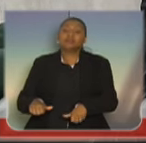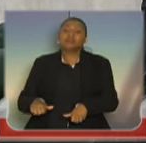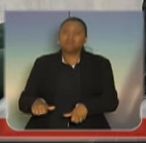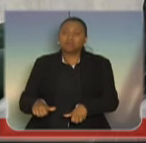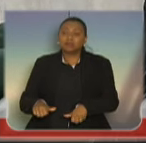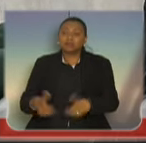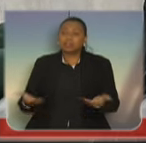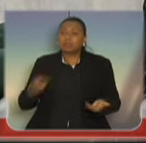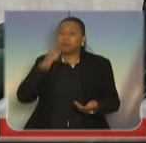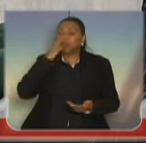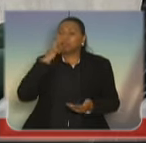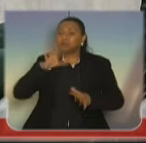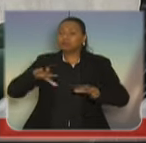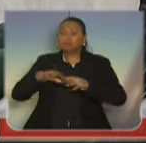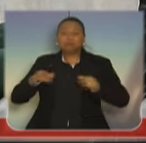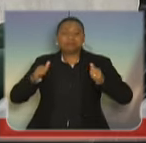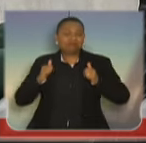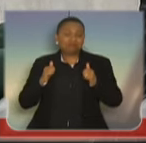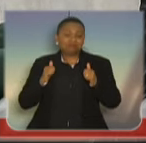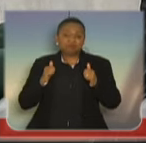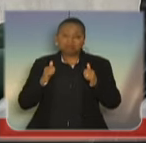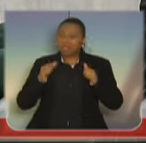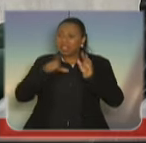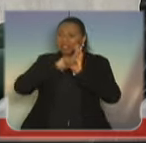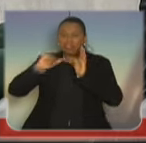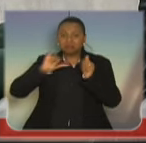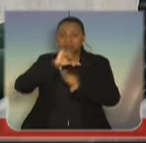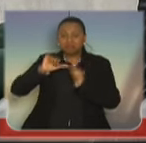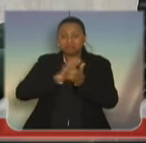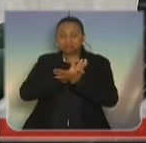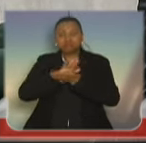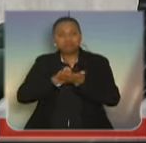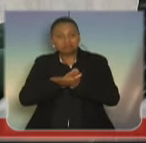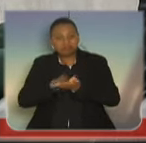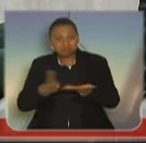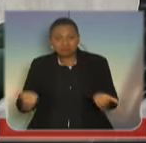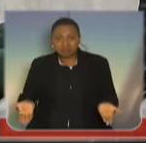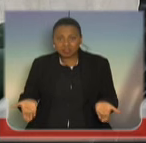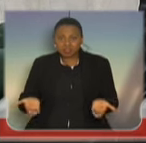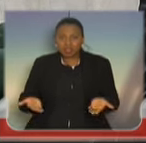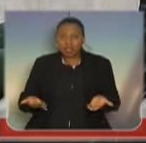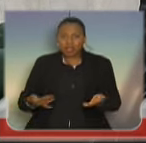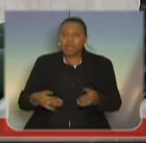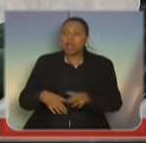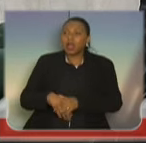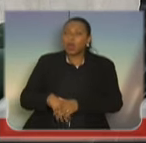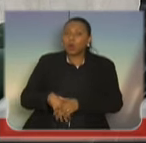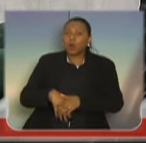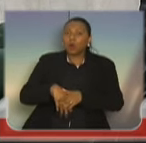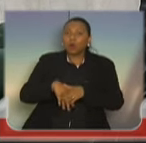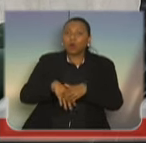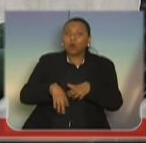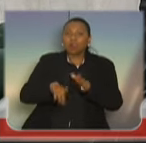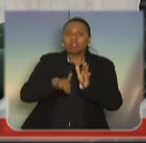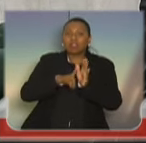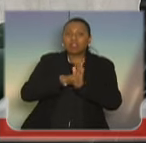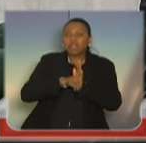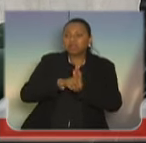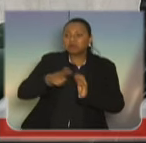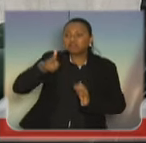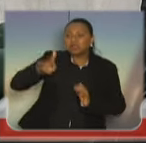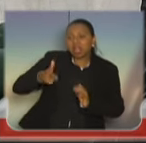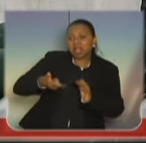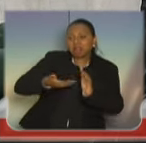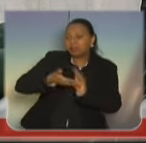ninguém faz nada, não mudam-se as nossas leis, continua com esse decreto hipócrita aí do desarmamento, como se